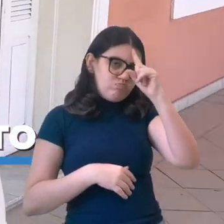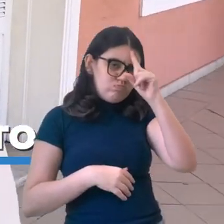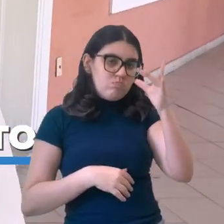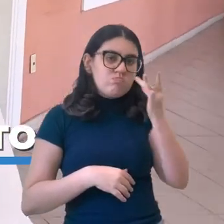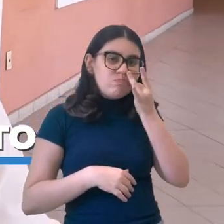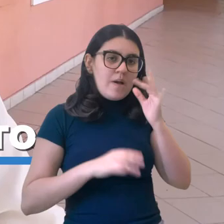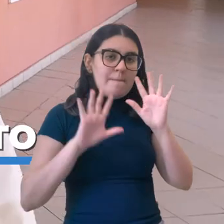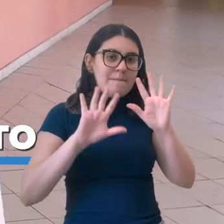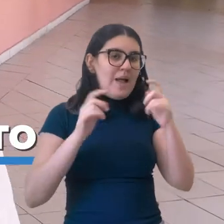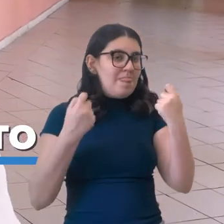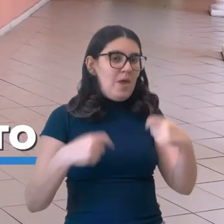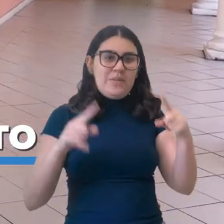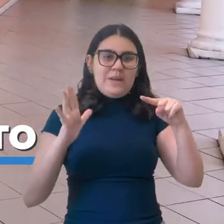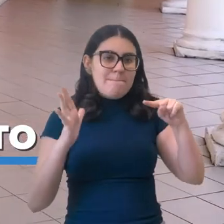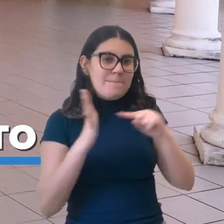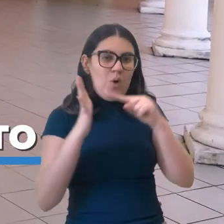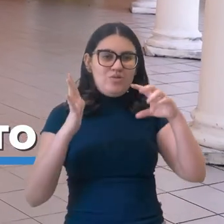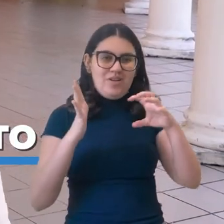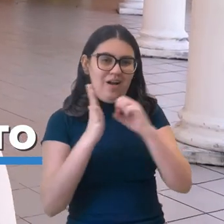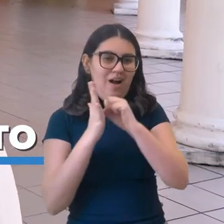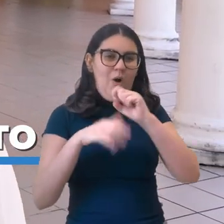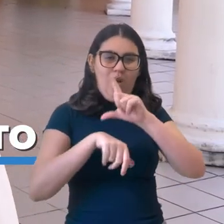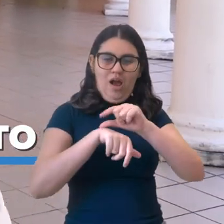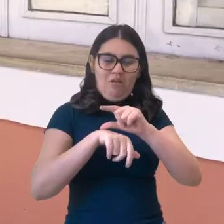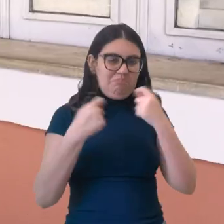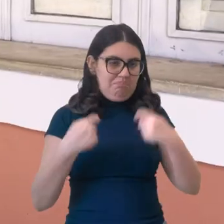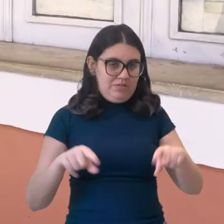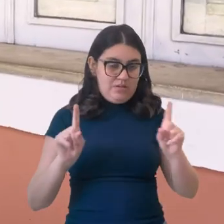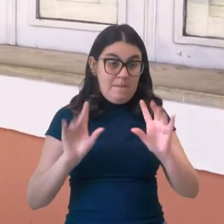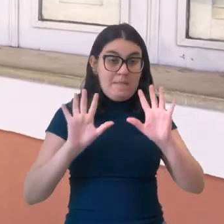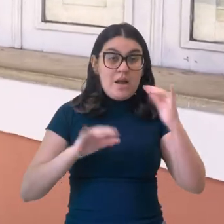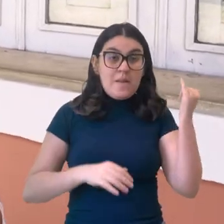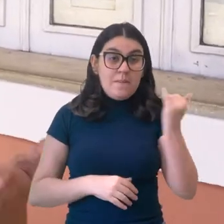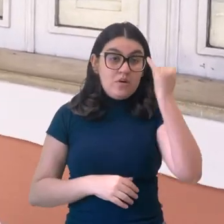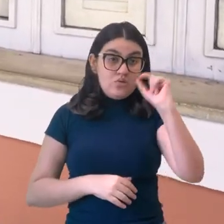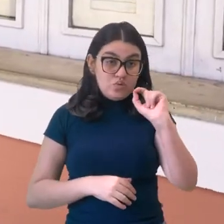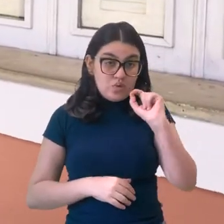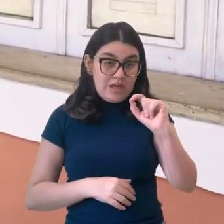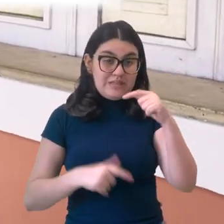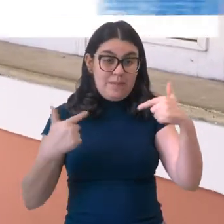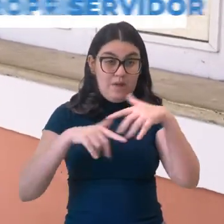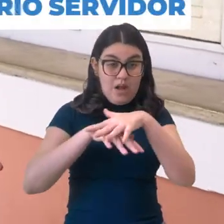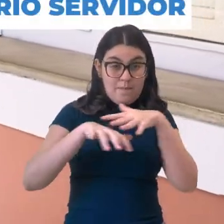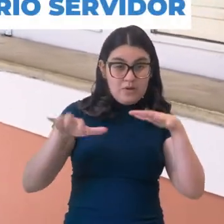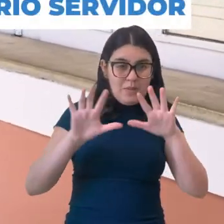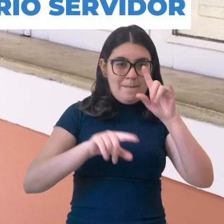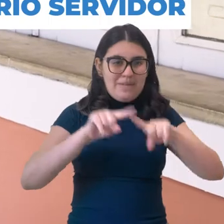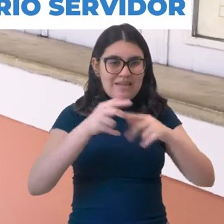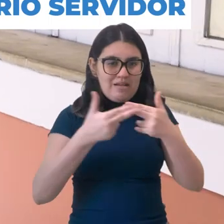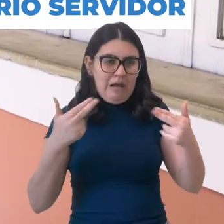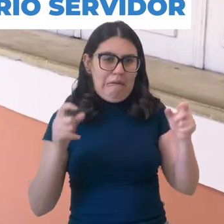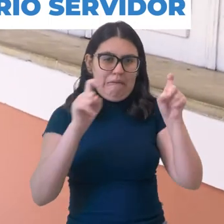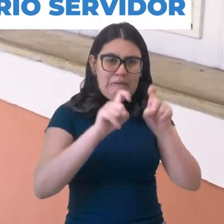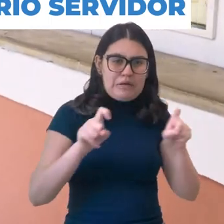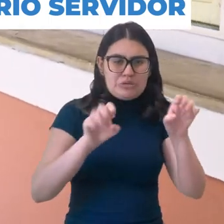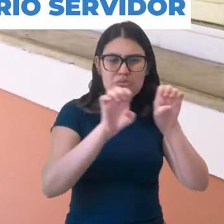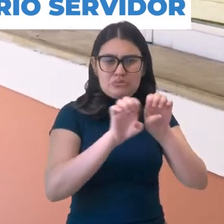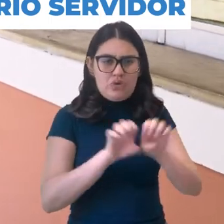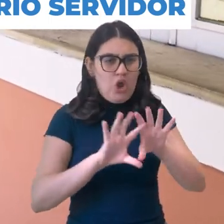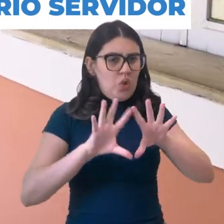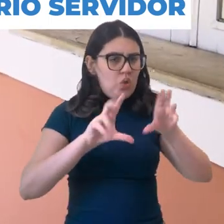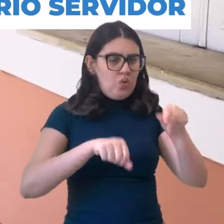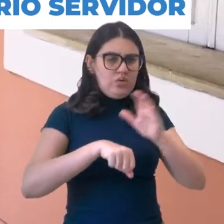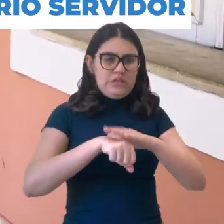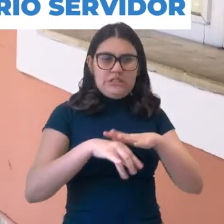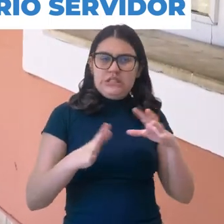universidade todos os dias, mas é dispensado no registro do ponto. É importante lembrar que, para realizar o teletrabalho, equipamentos e infraestrutura